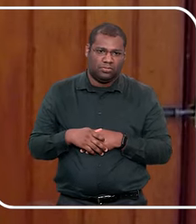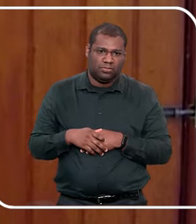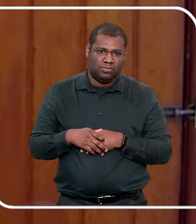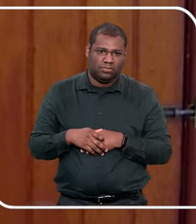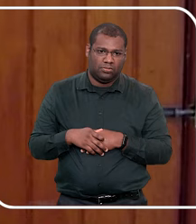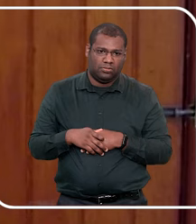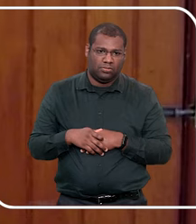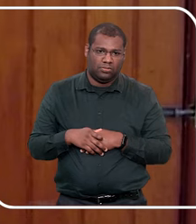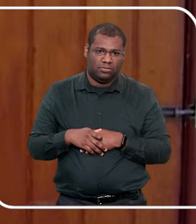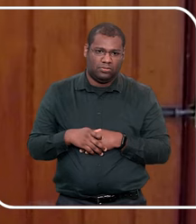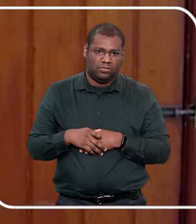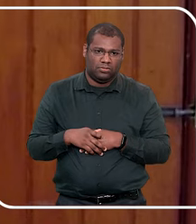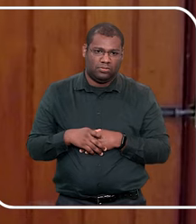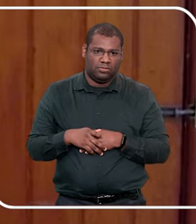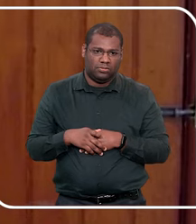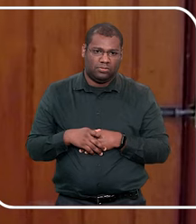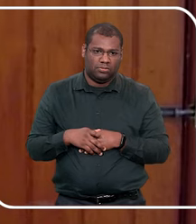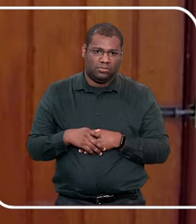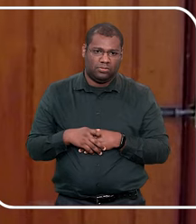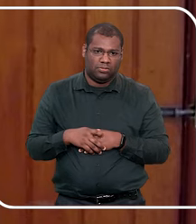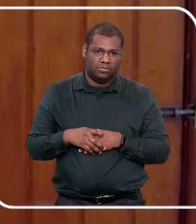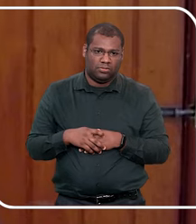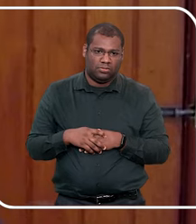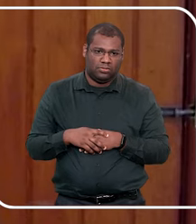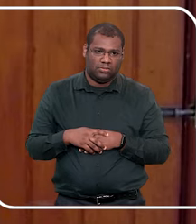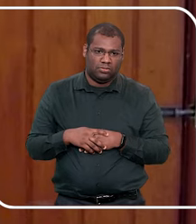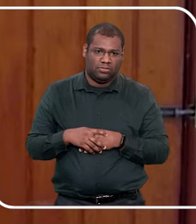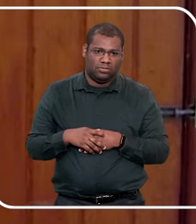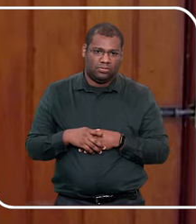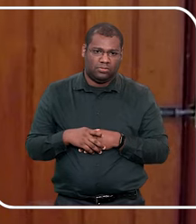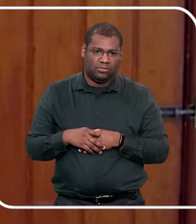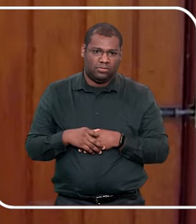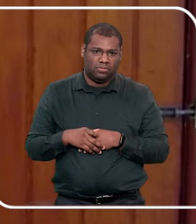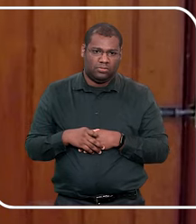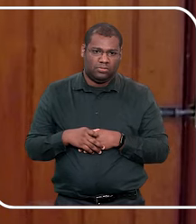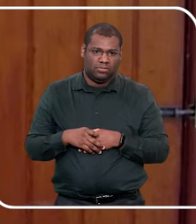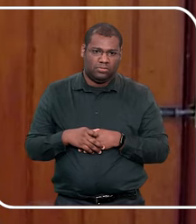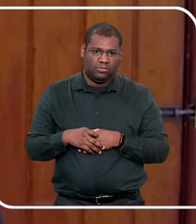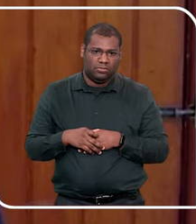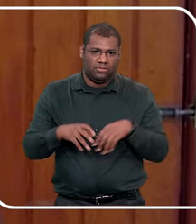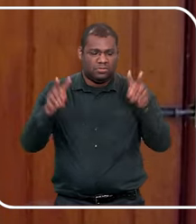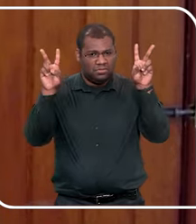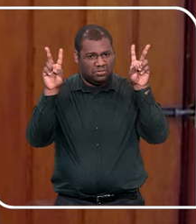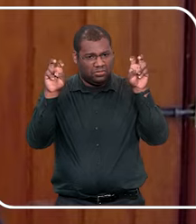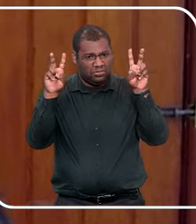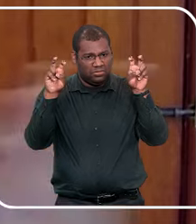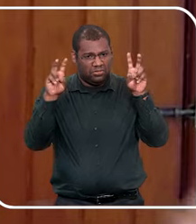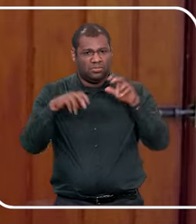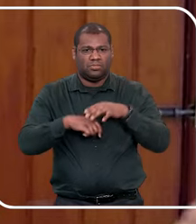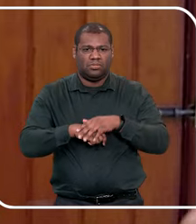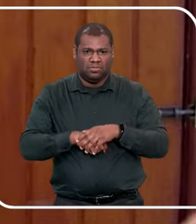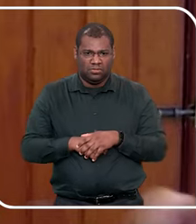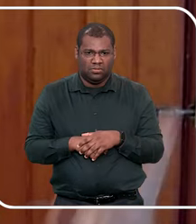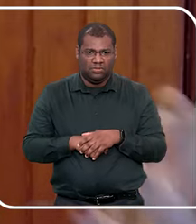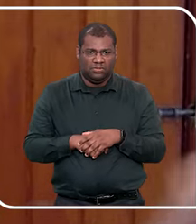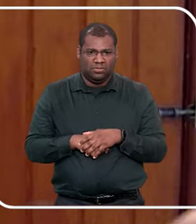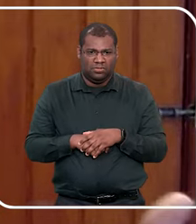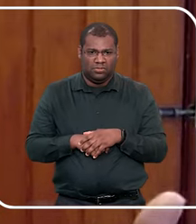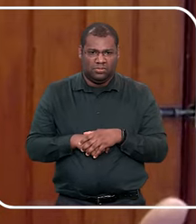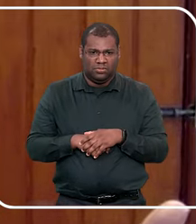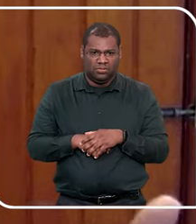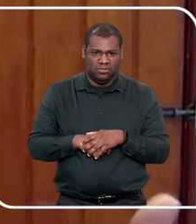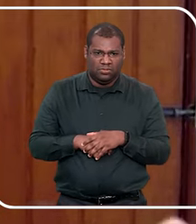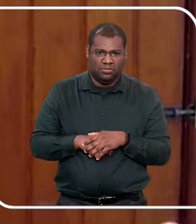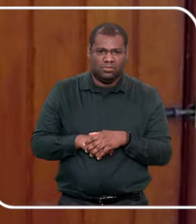tem, e se a gente colocar mesmo, e passar a observar, o segredo tem um peso muito grande, quando é de abuso sexual, não precisa nem